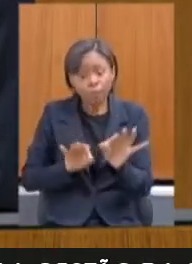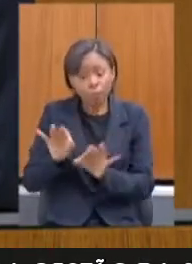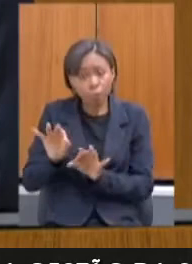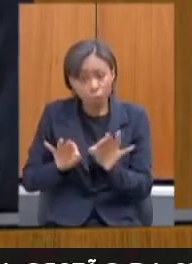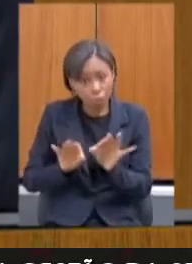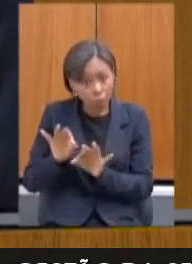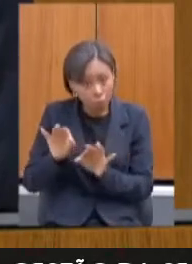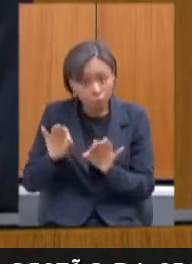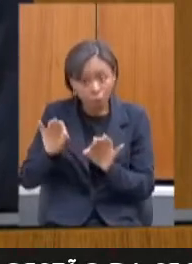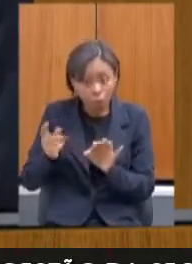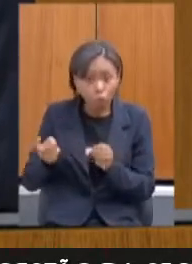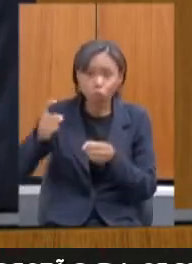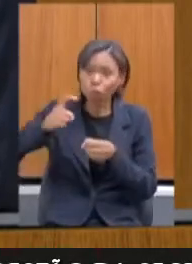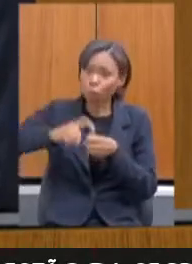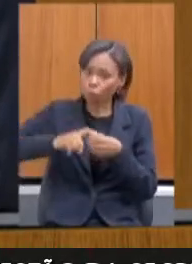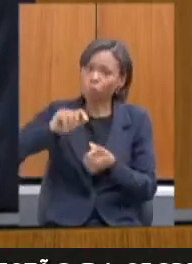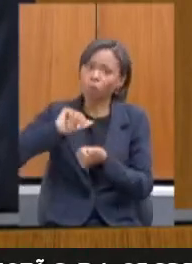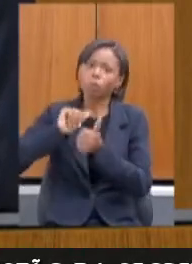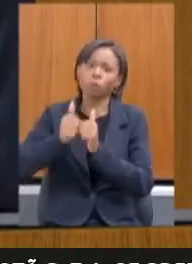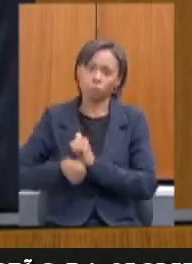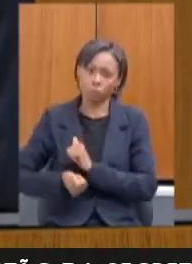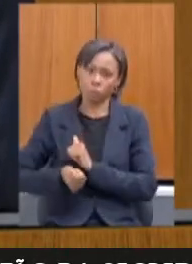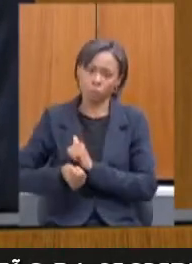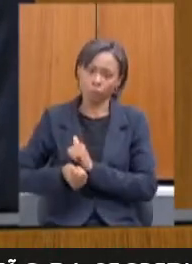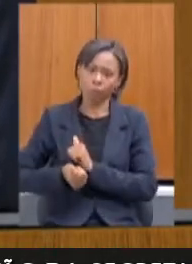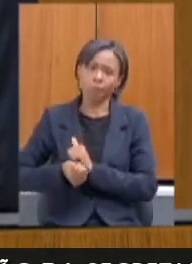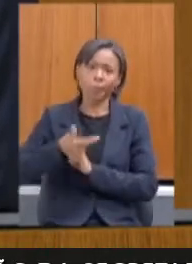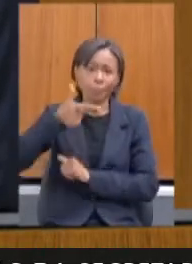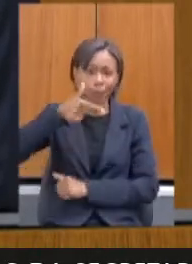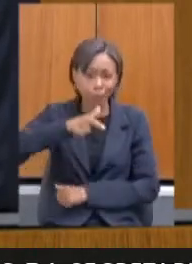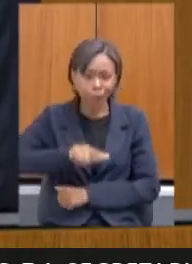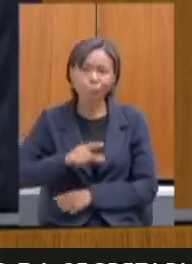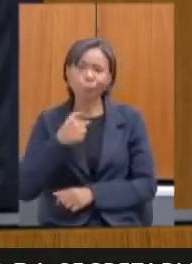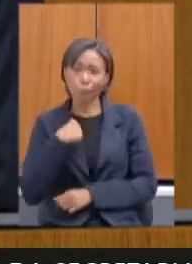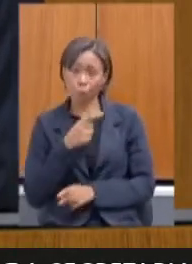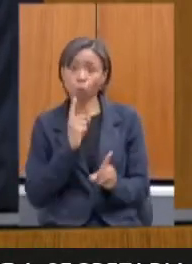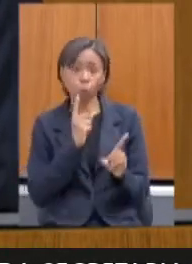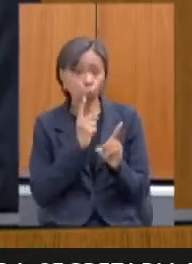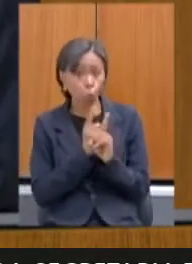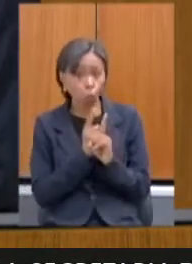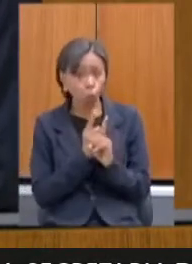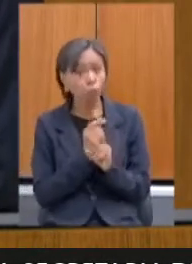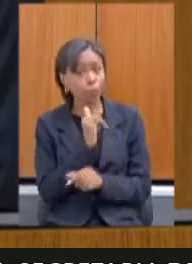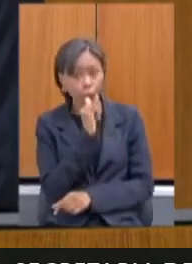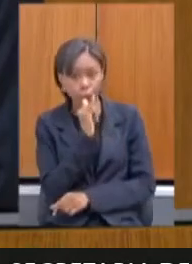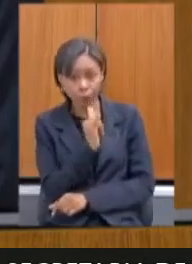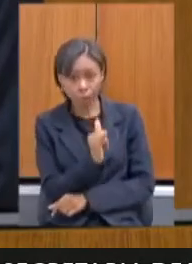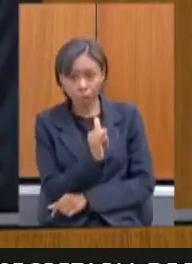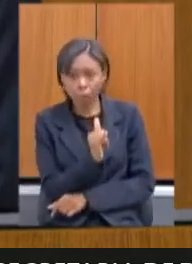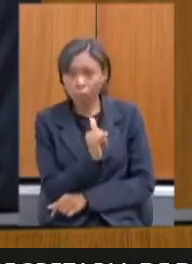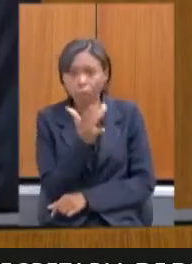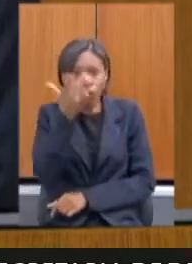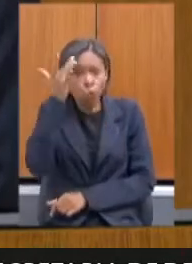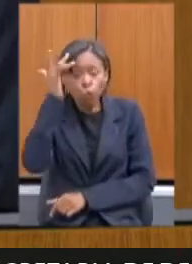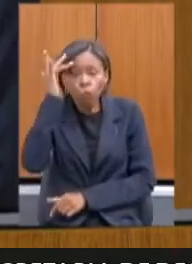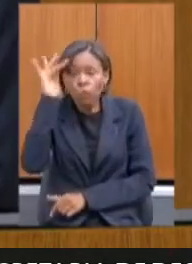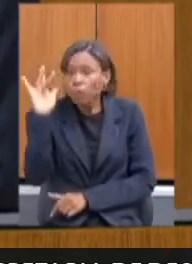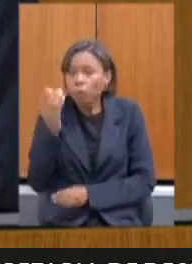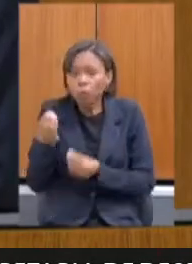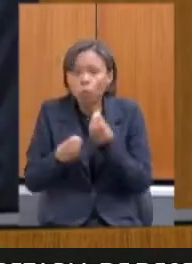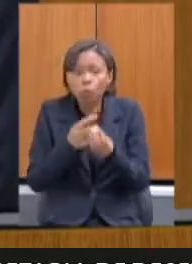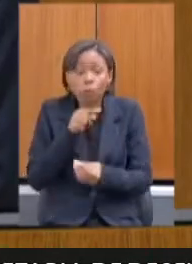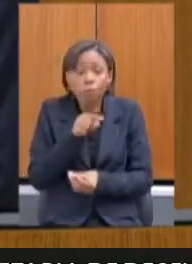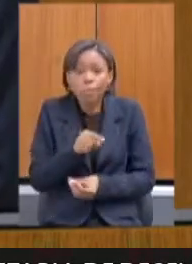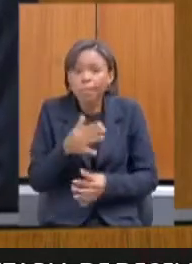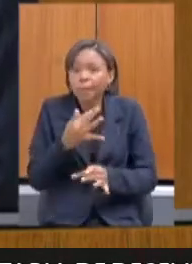retomada. E, mais uma vez, secretária, todas as vezes que encontro com você, eu digo, não sei como é que você aguenta tocar essa sua